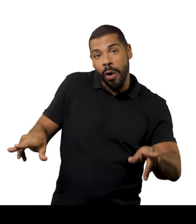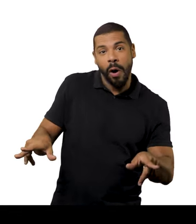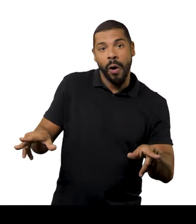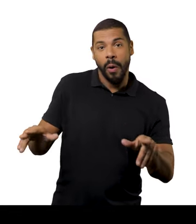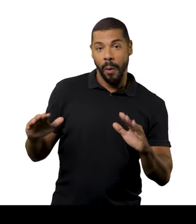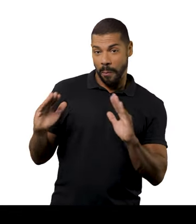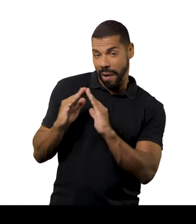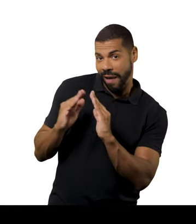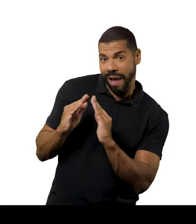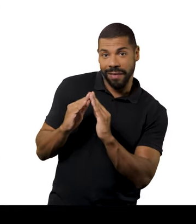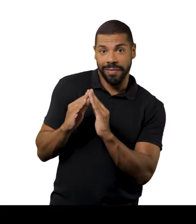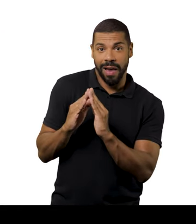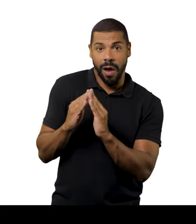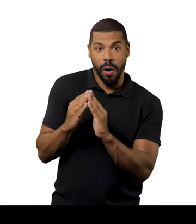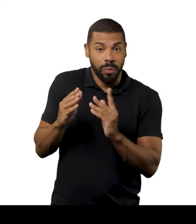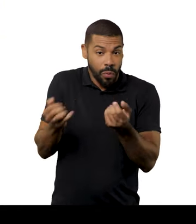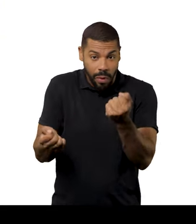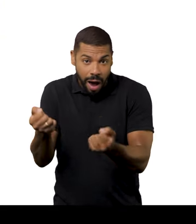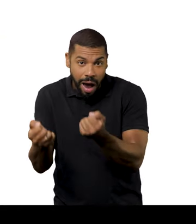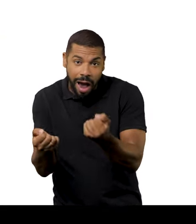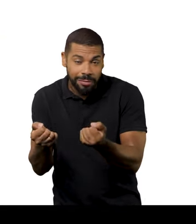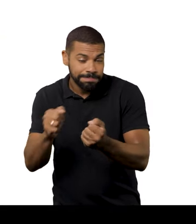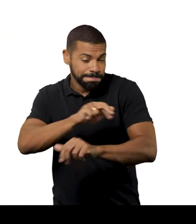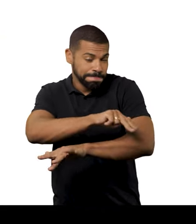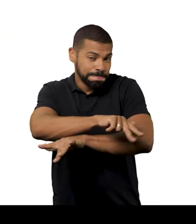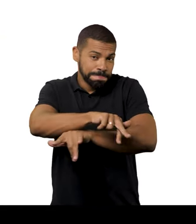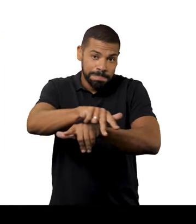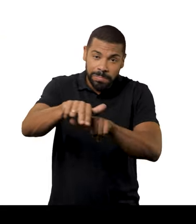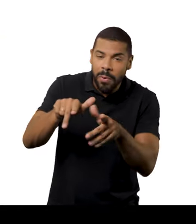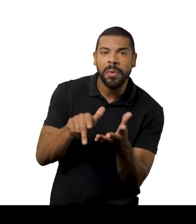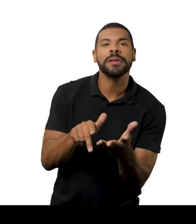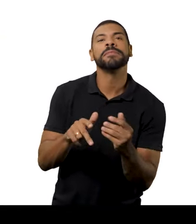se é uma roupa, se é um carro, ele vai ter